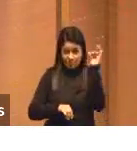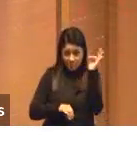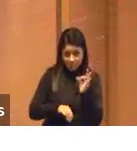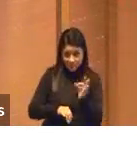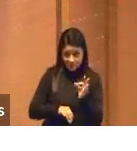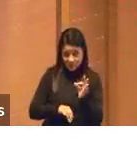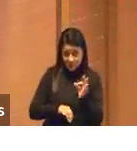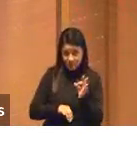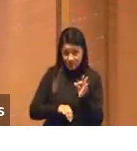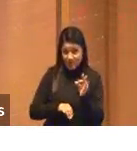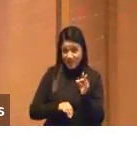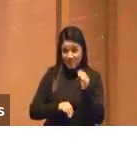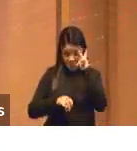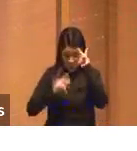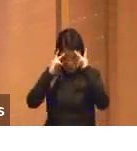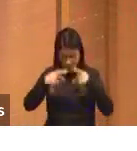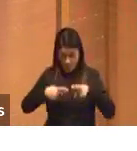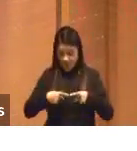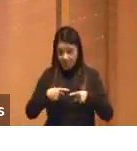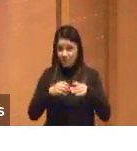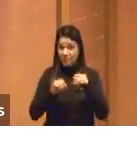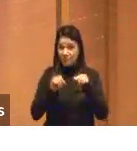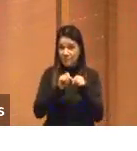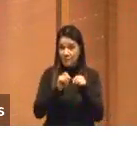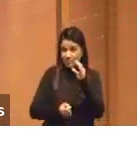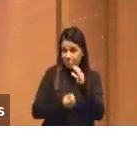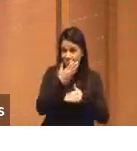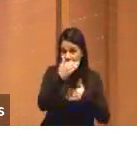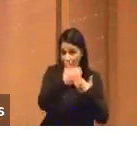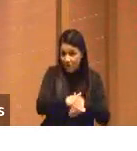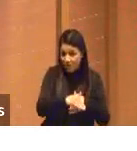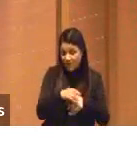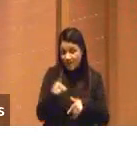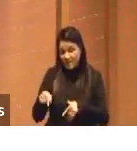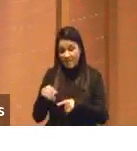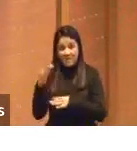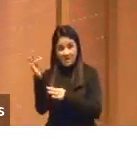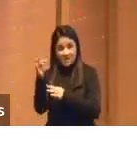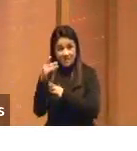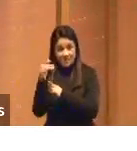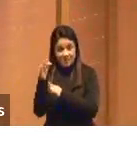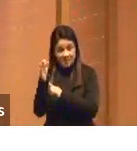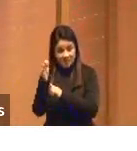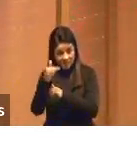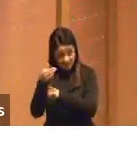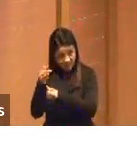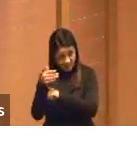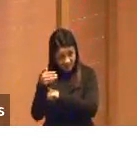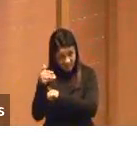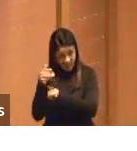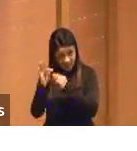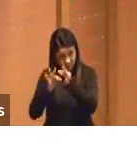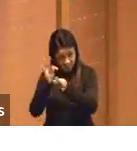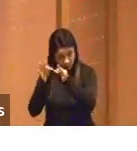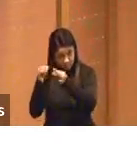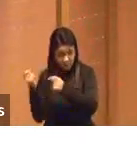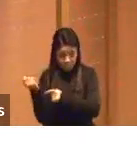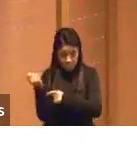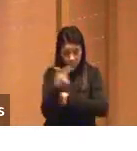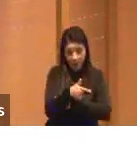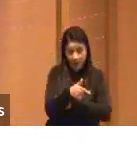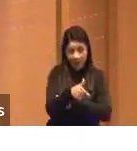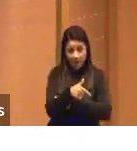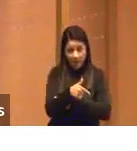das pessoas que fizeram essa prova. E como é uma tecnologia que não foi preparada para responder questões de múltipla escolha, se você